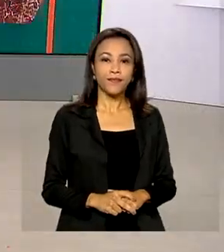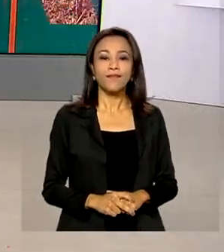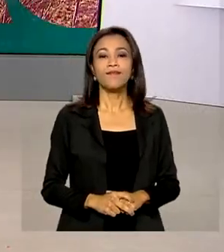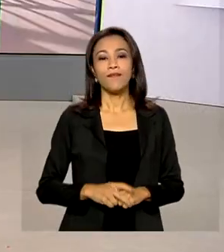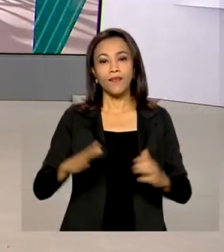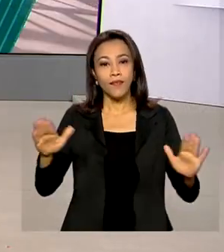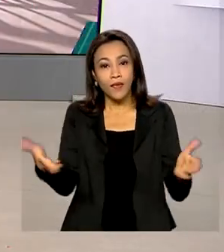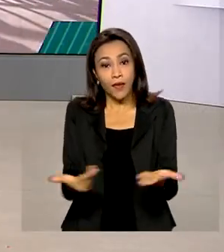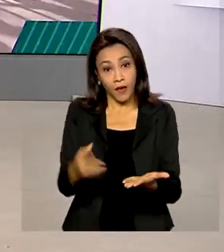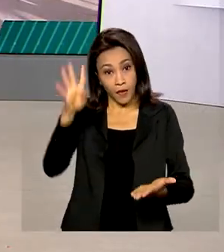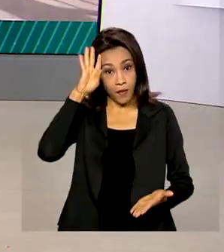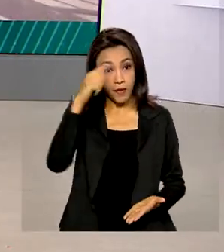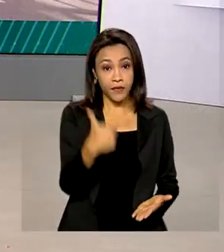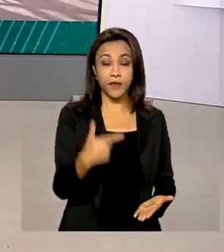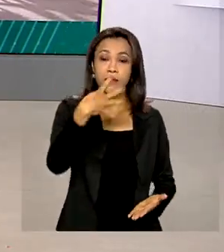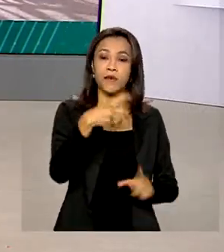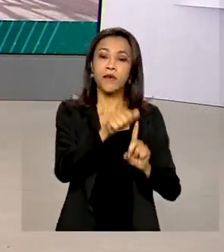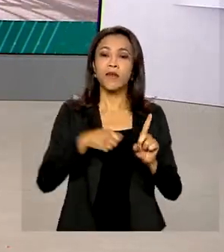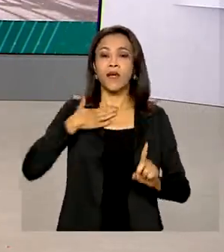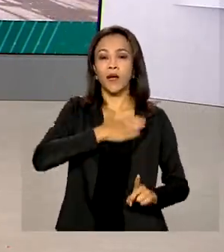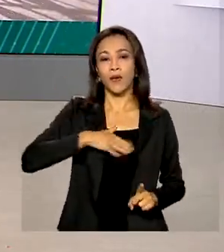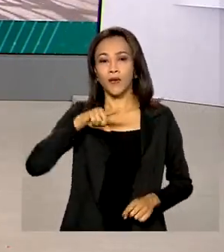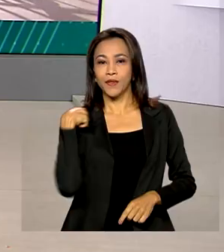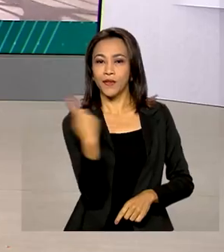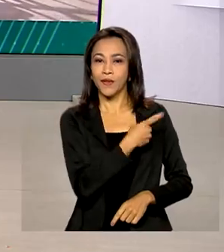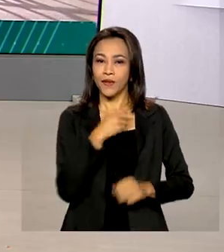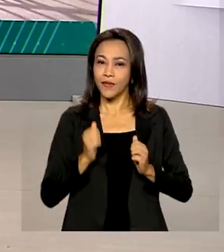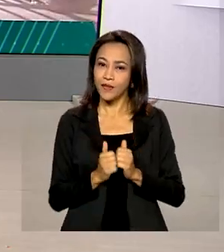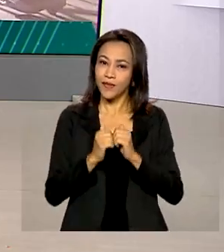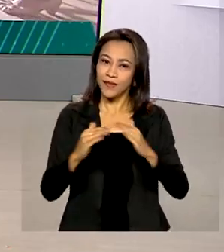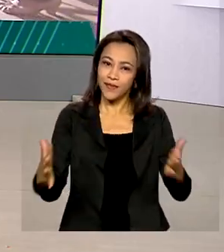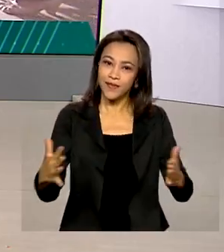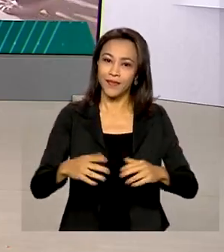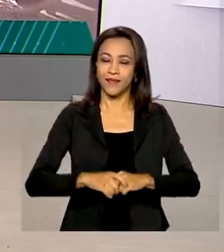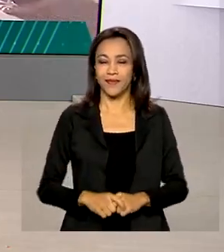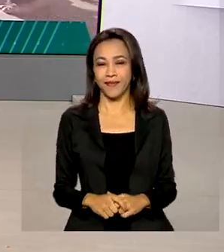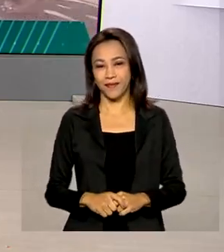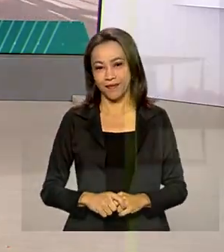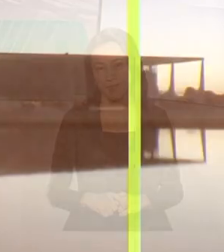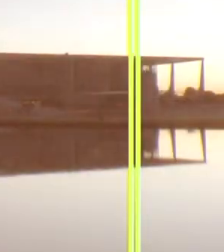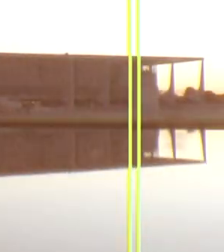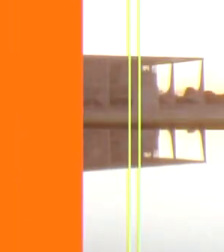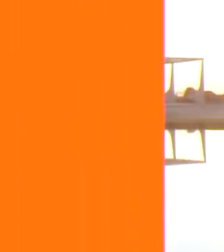Quarta-feira, 24 de agosto, o Brasil em Dia já está no ar.